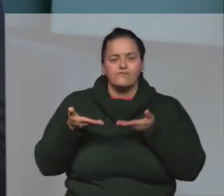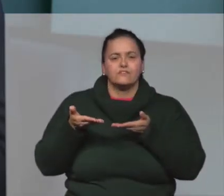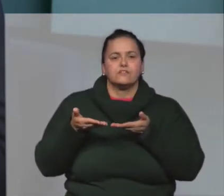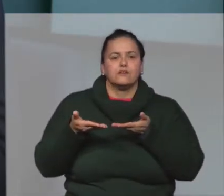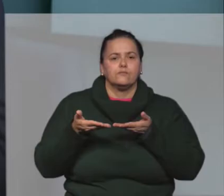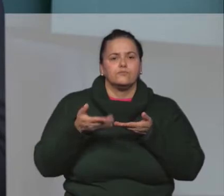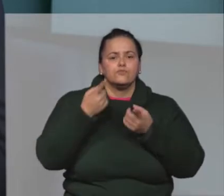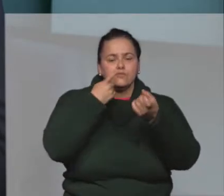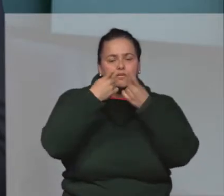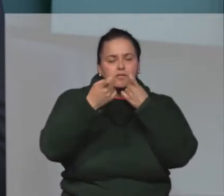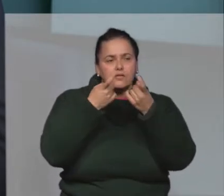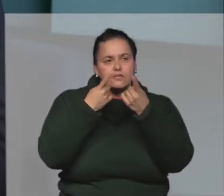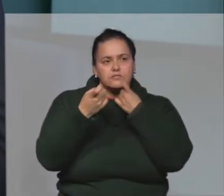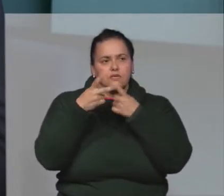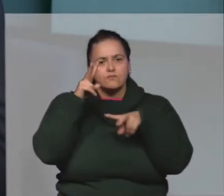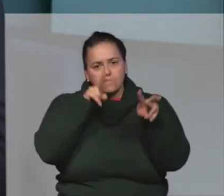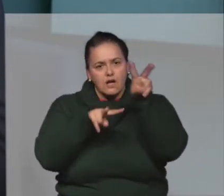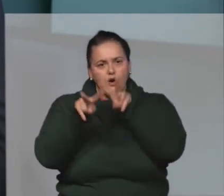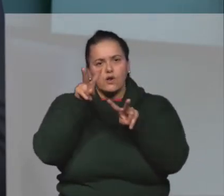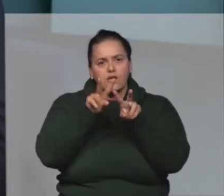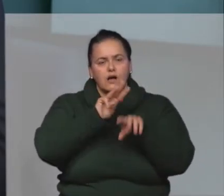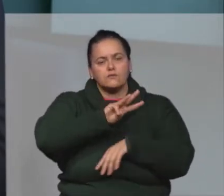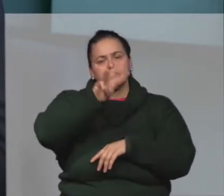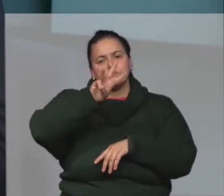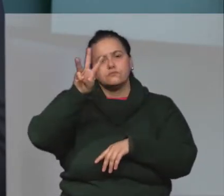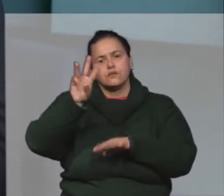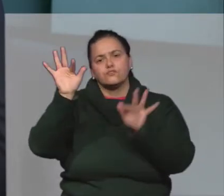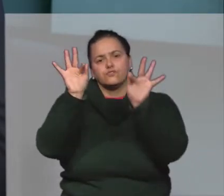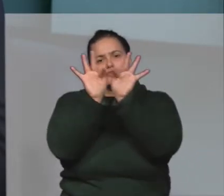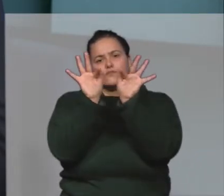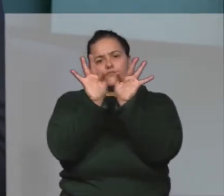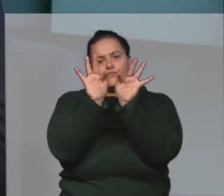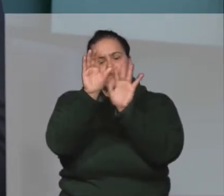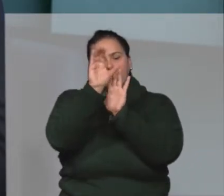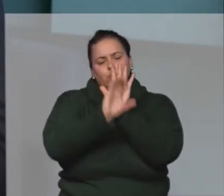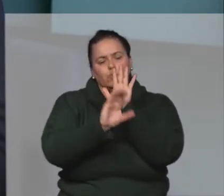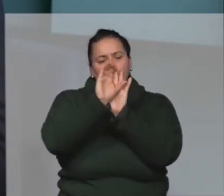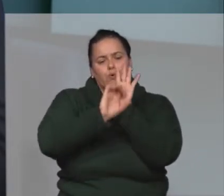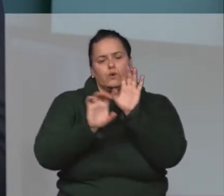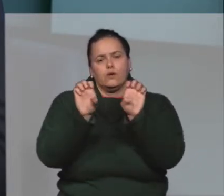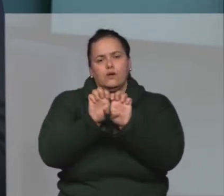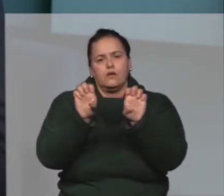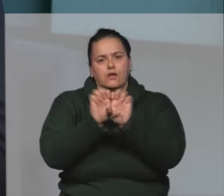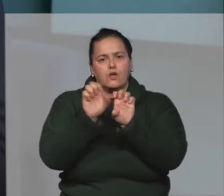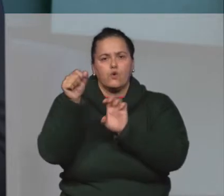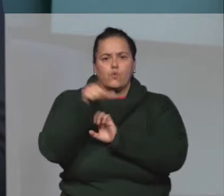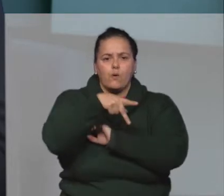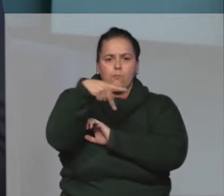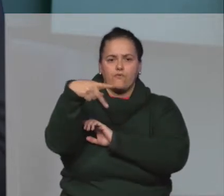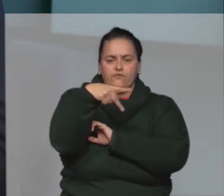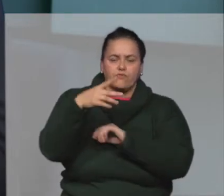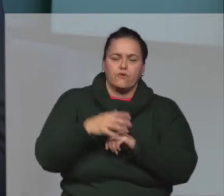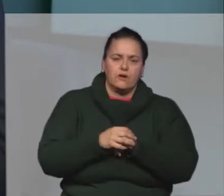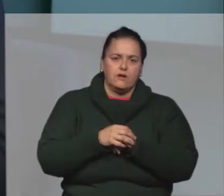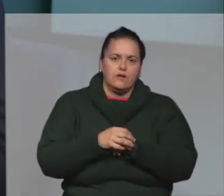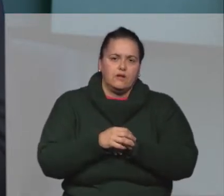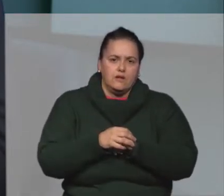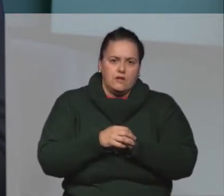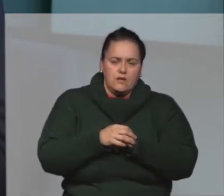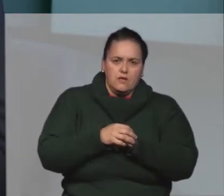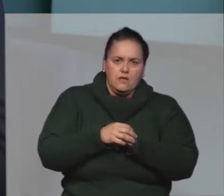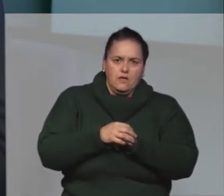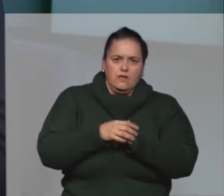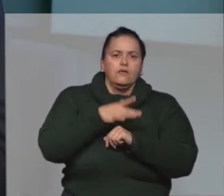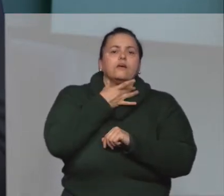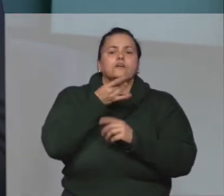Convidamos aí os interessados a olharem no site da FEVALI, ali tem estrutura curricular, tem lá quais são os docentes e